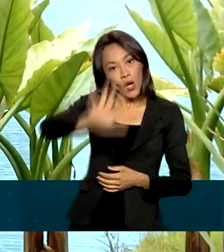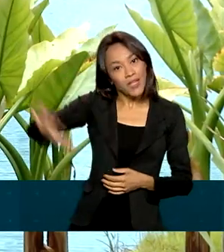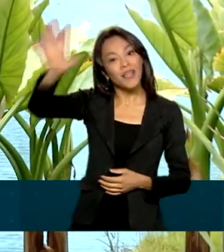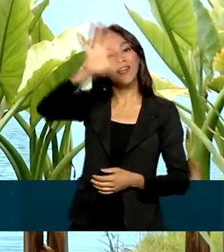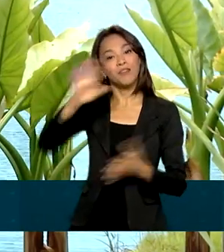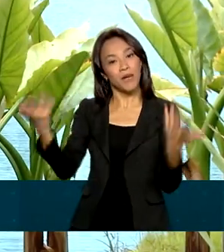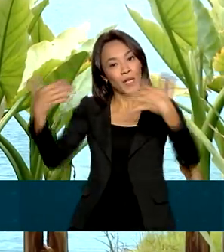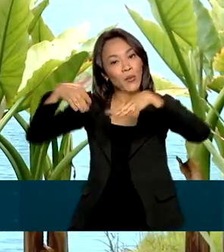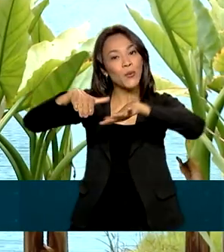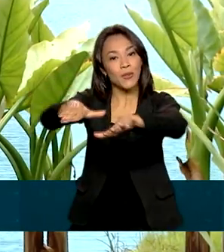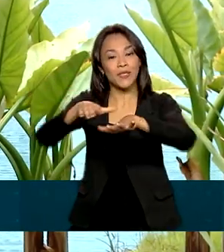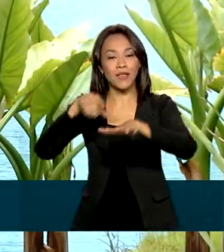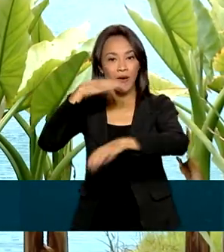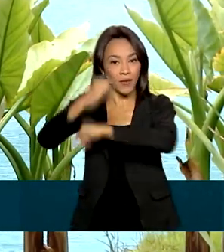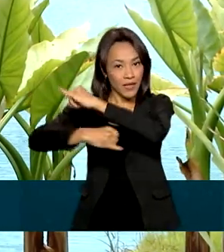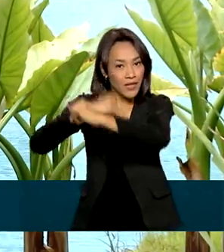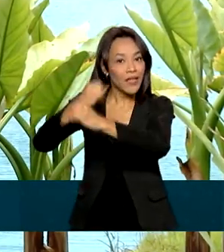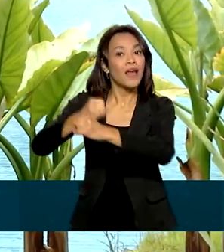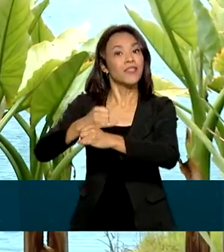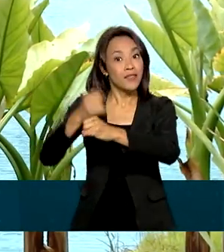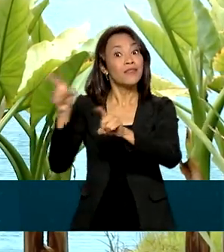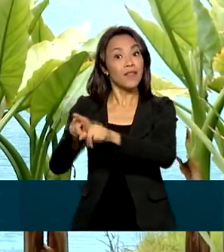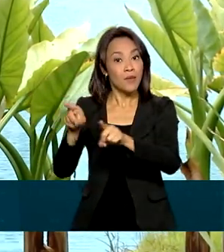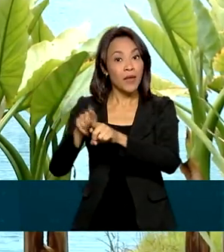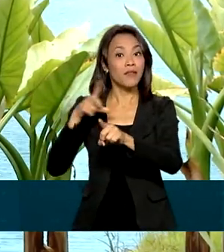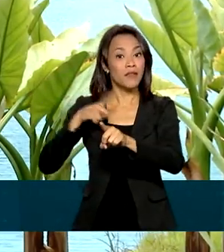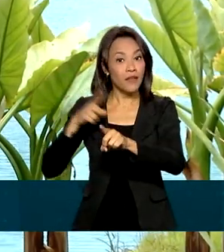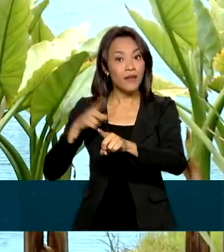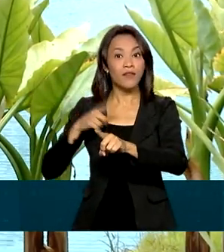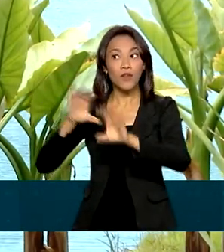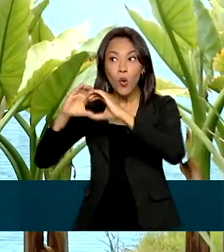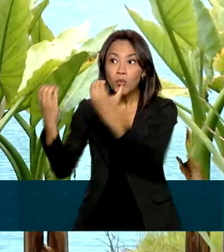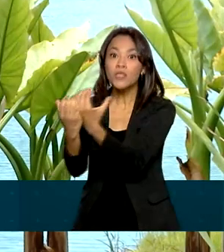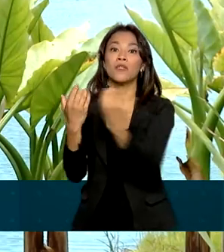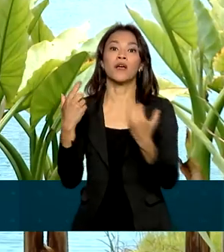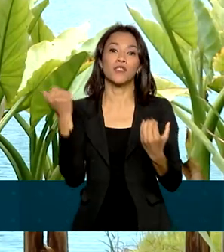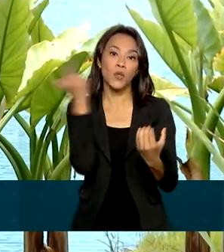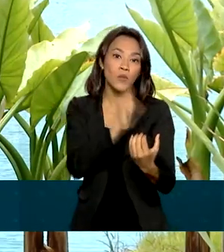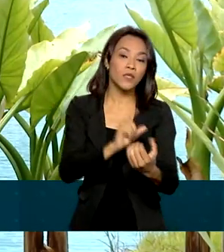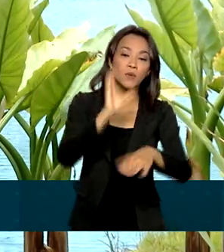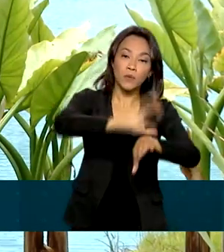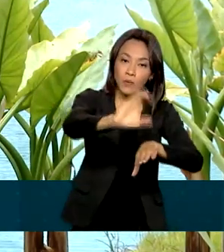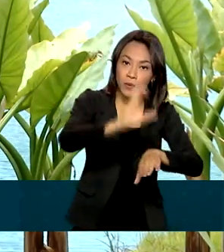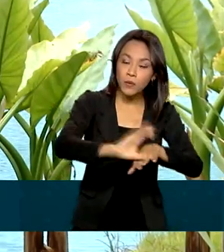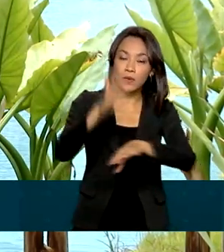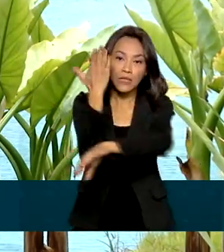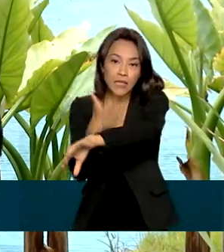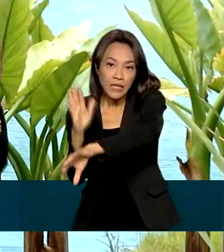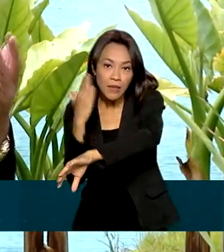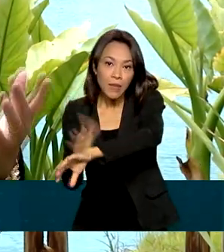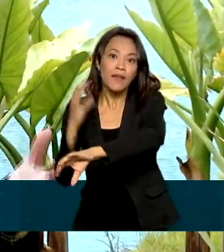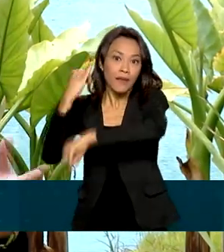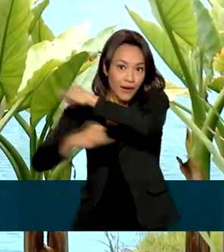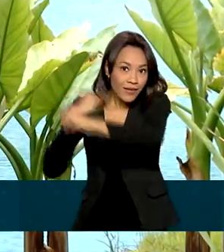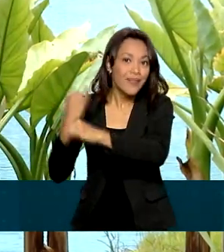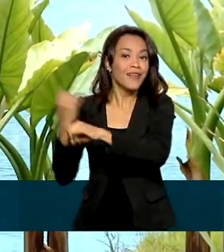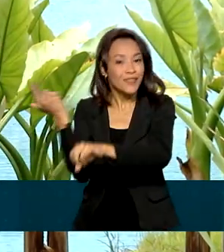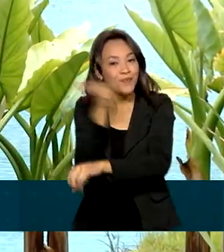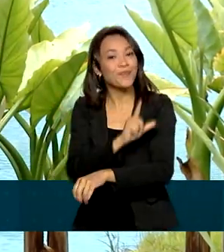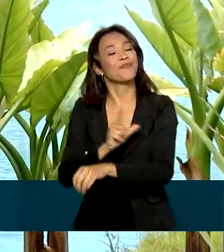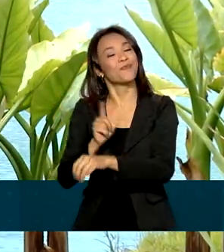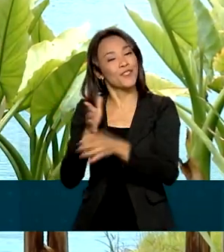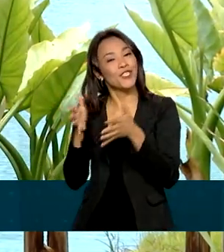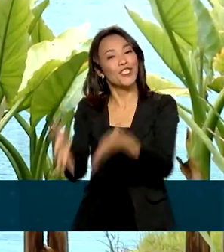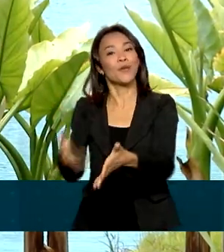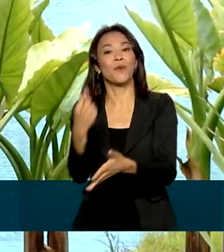inclusão digital, comunidades foram contempladas com computadores e cursos de capacitação. E a internet chegou também a